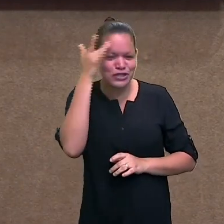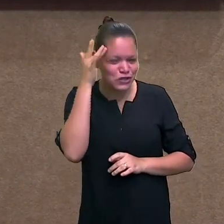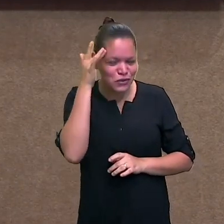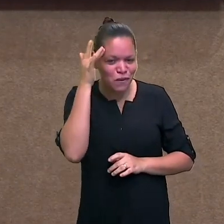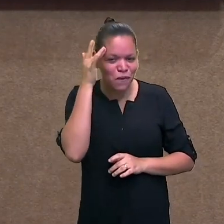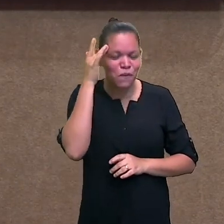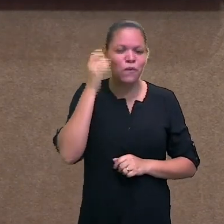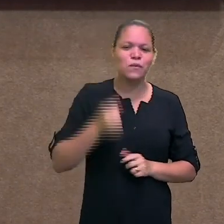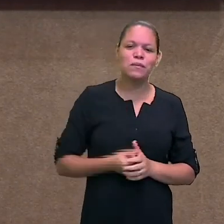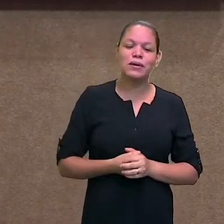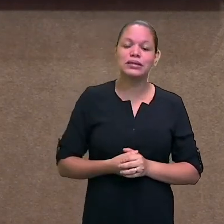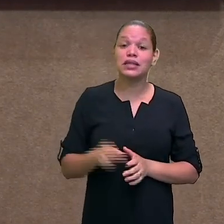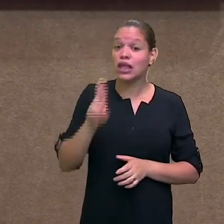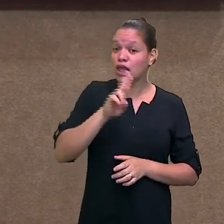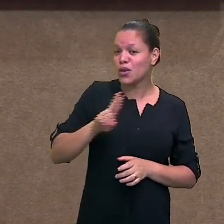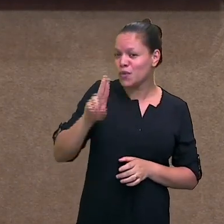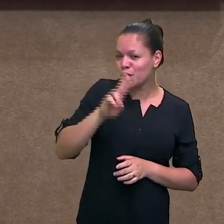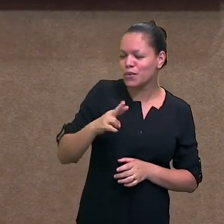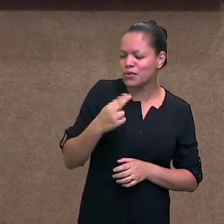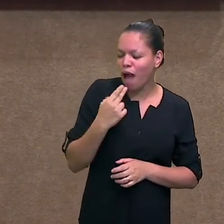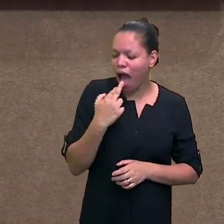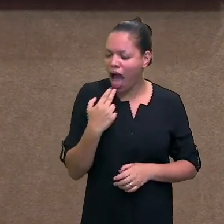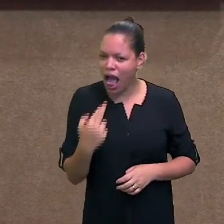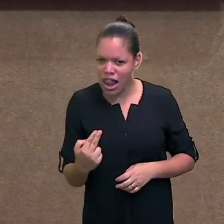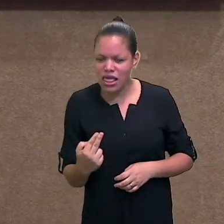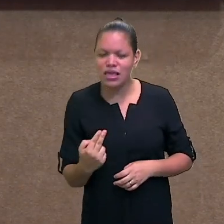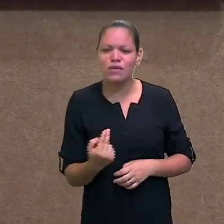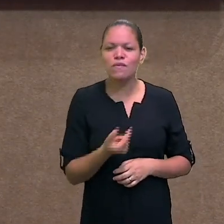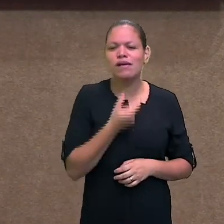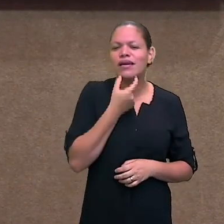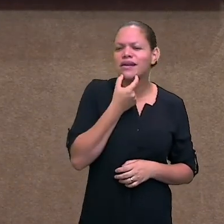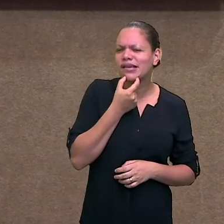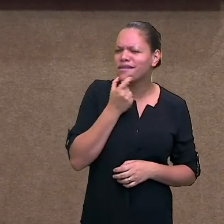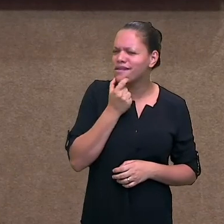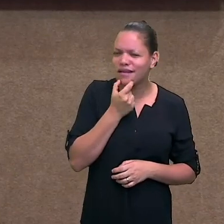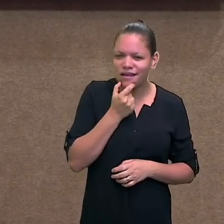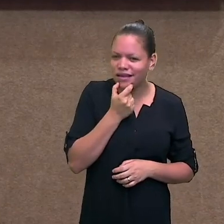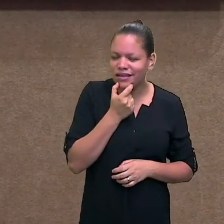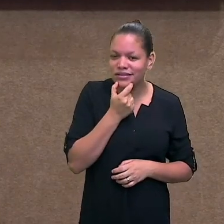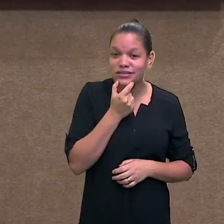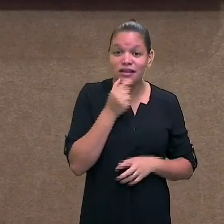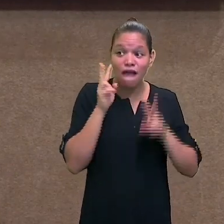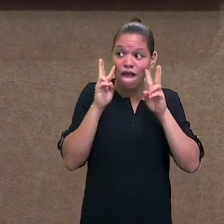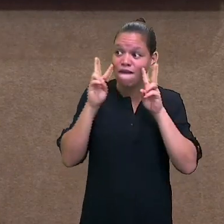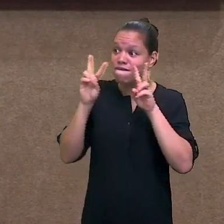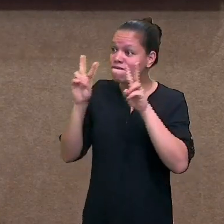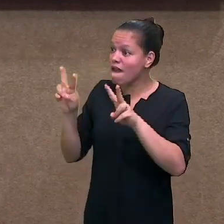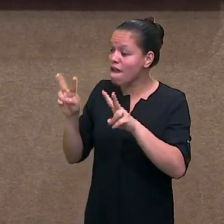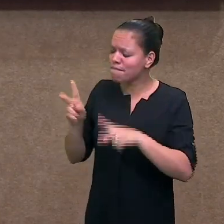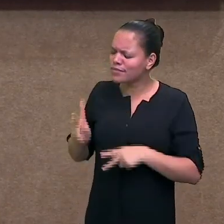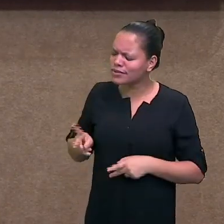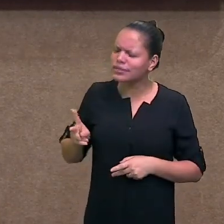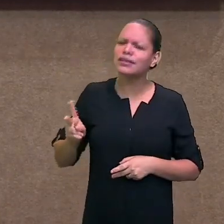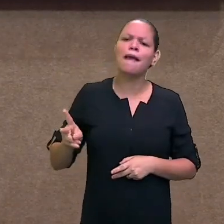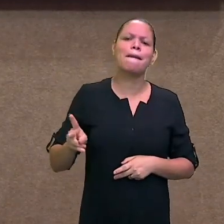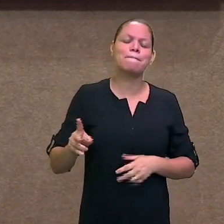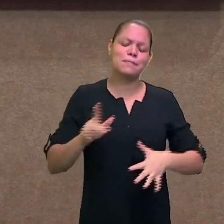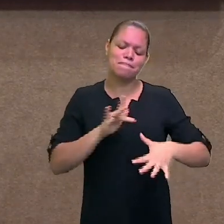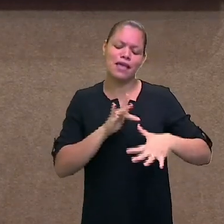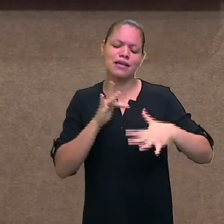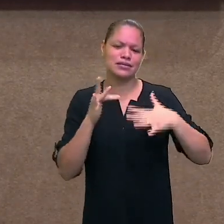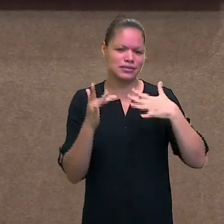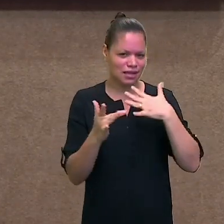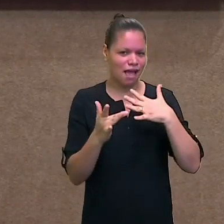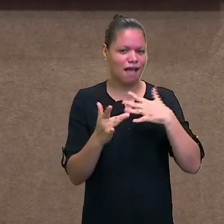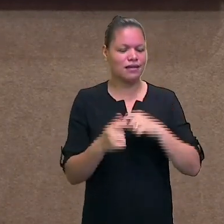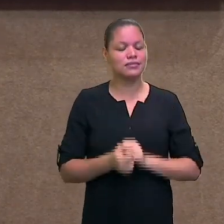automaticamente, você vai entender. Porque a gente já vê isso nas redes sociais todos os dias. Ok? Eu espero que você tenha